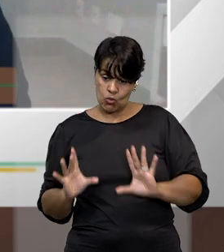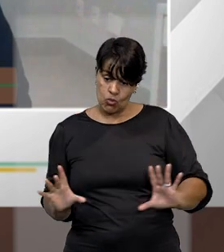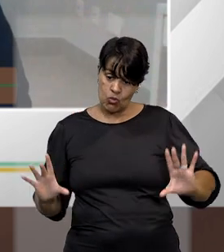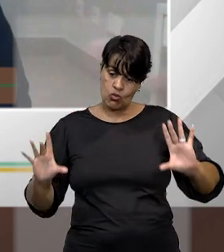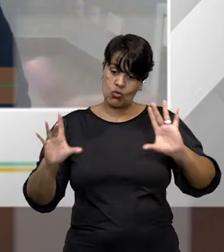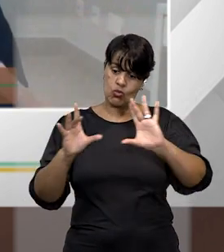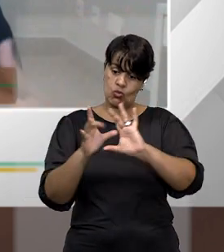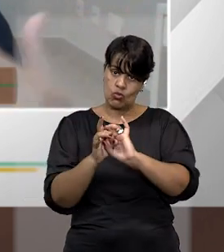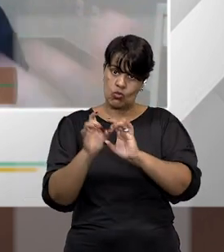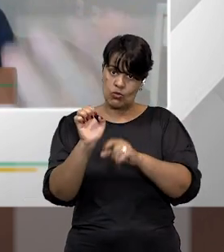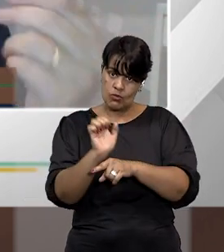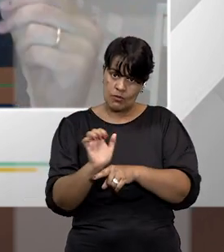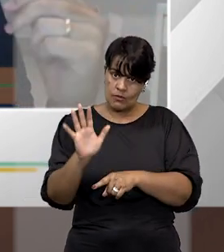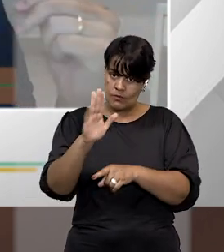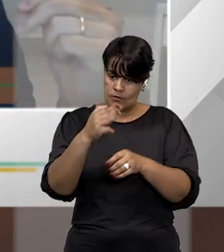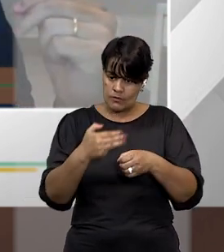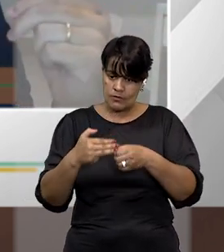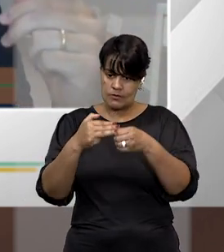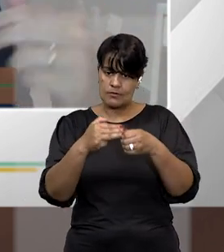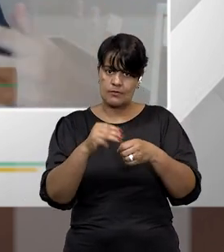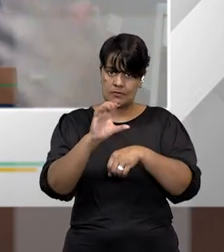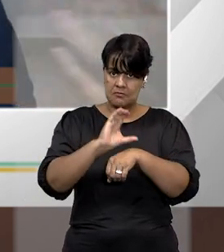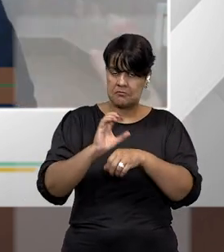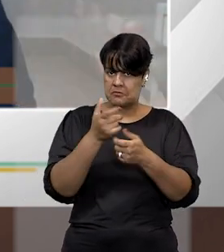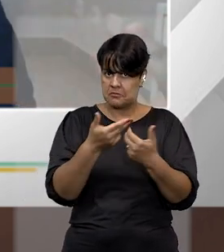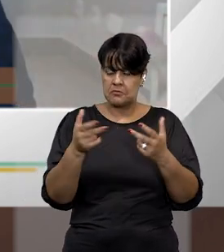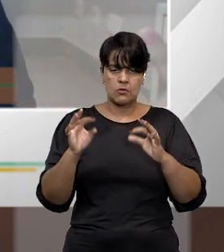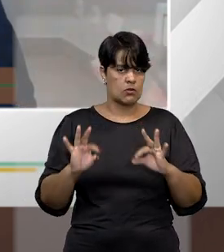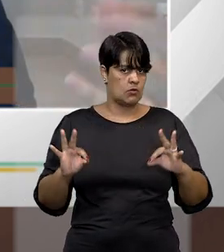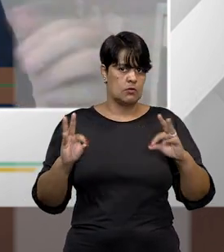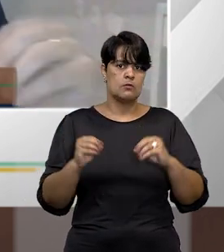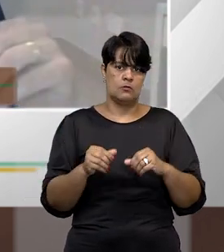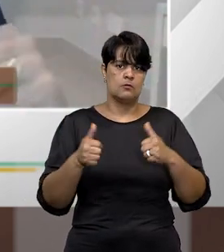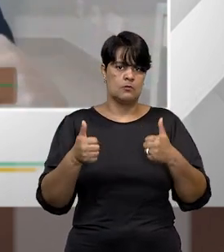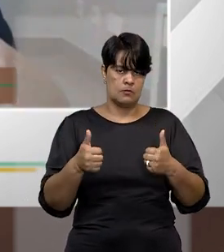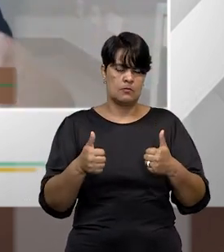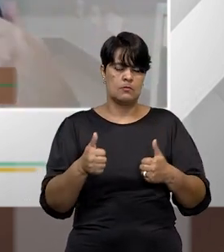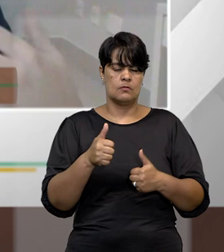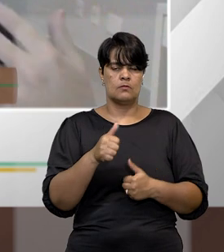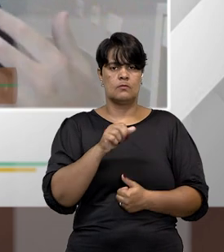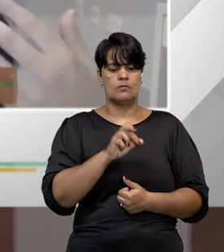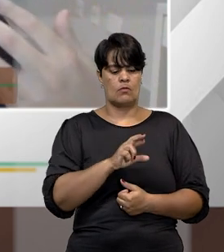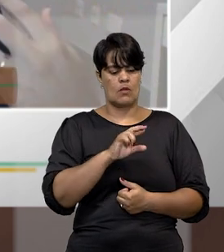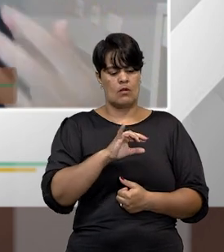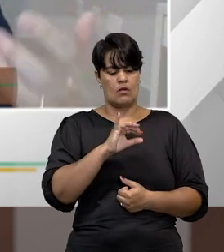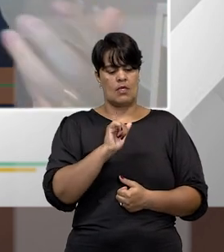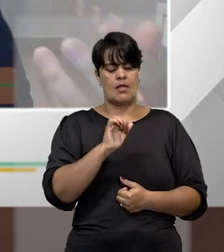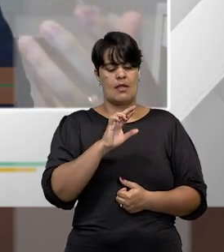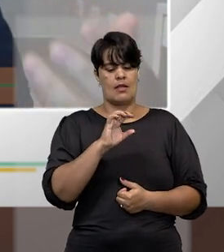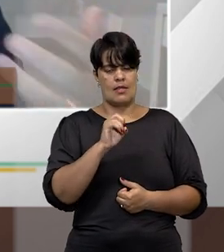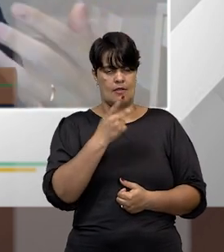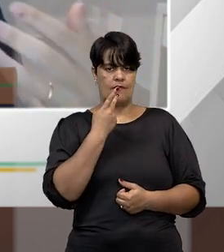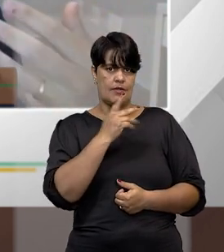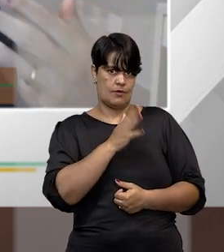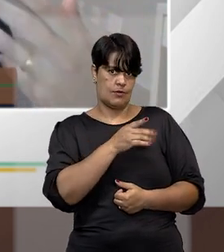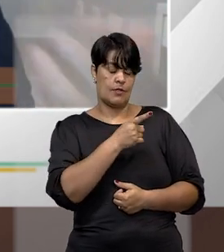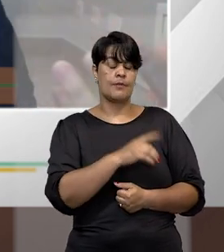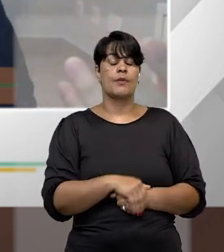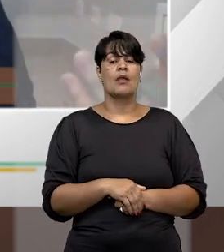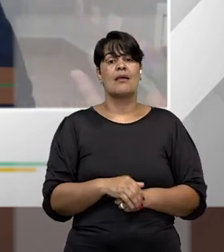Brasil, como colocou o colega Ricardo já no nosso artigo primeiro da Constituição, e parece que há um interesse